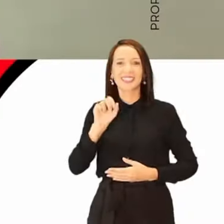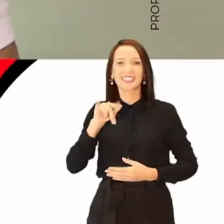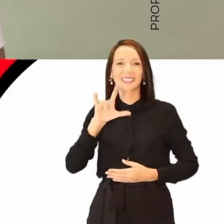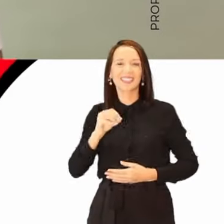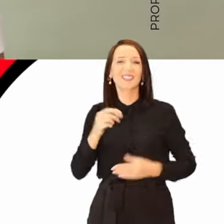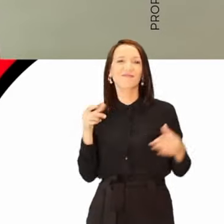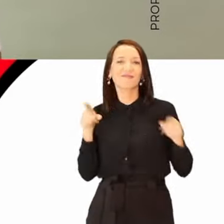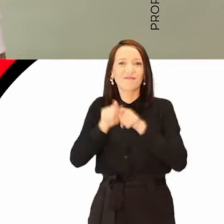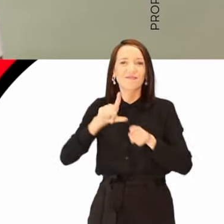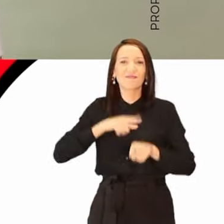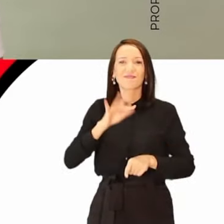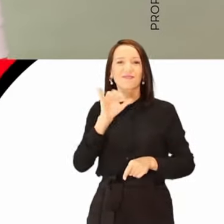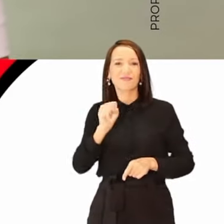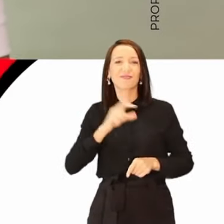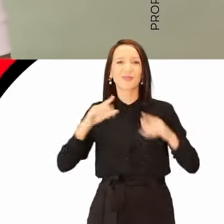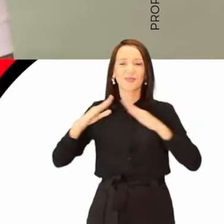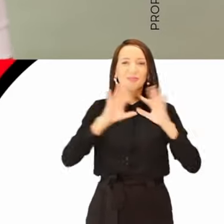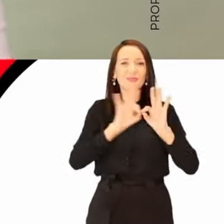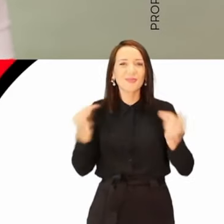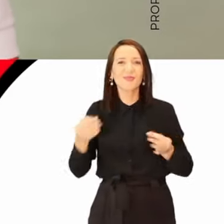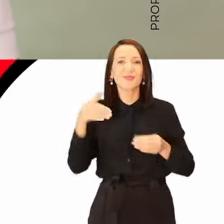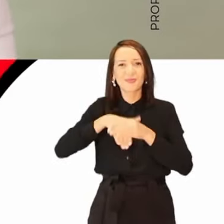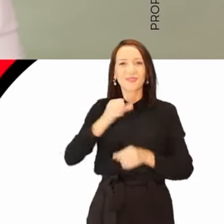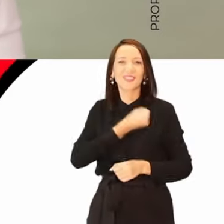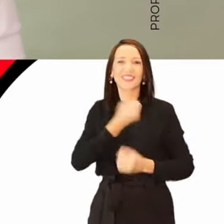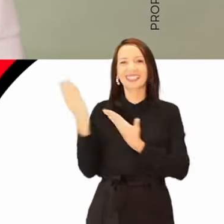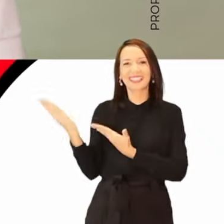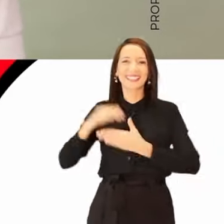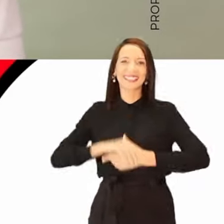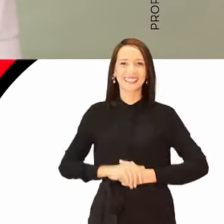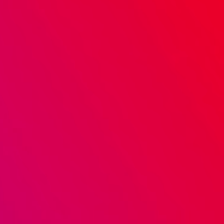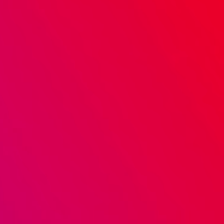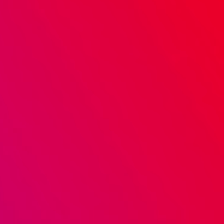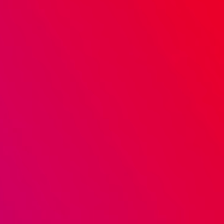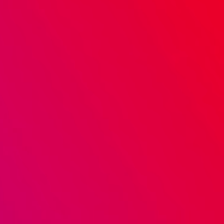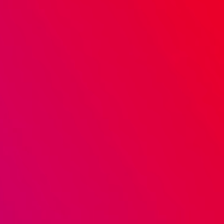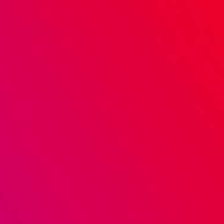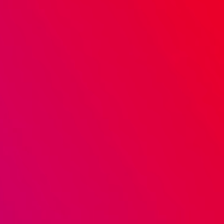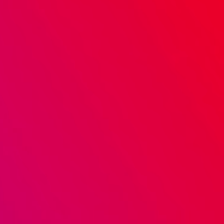Pássaro, estou fechado com fiéis. Pelas periferias, vote 59-10.